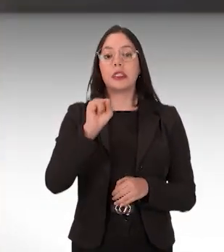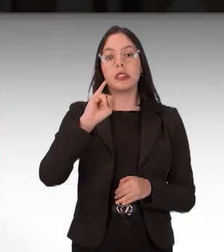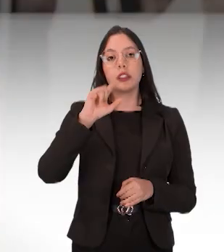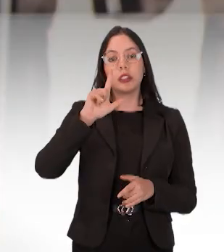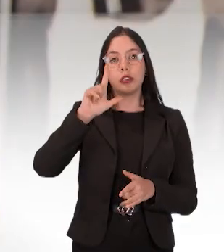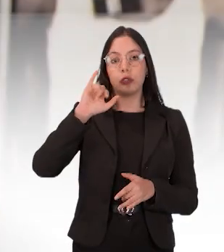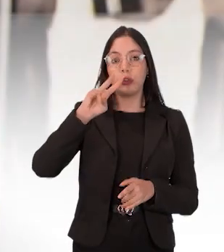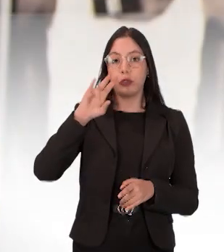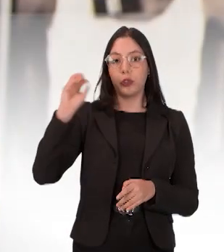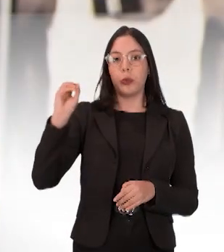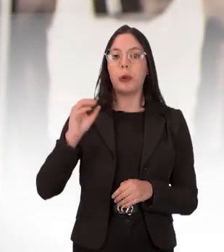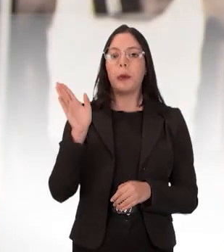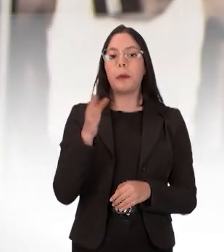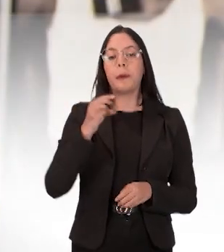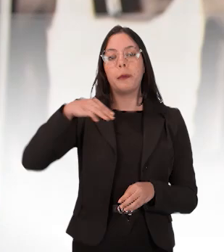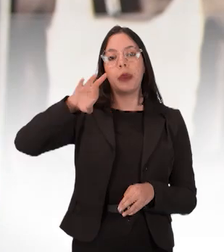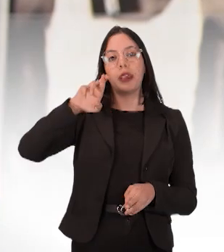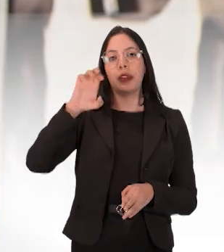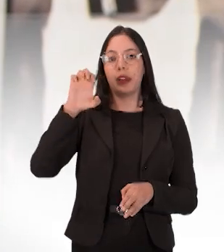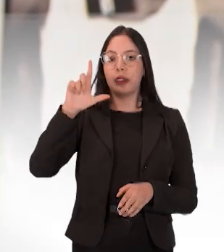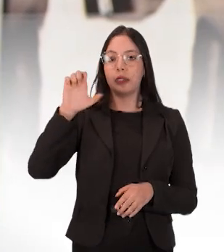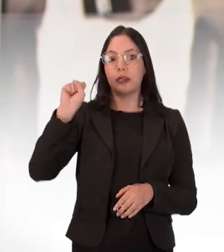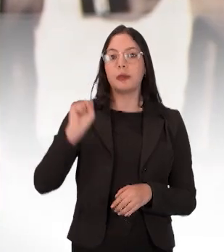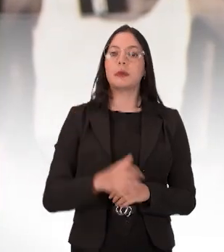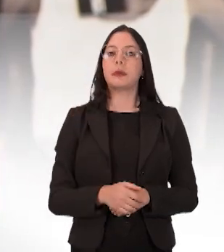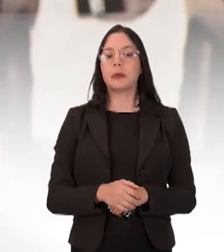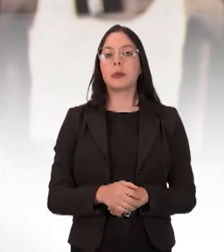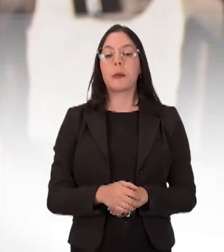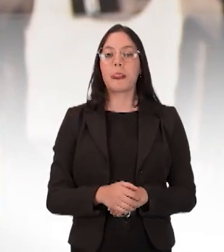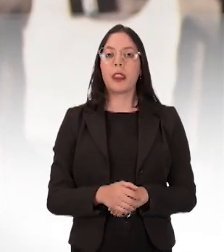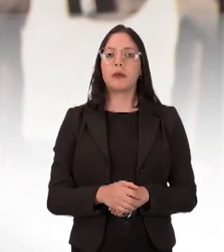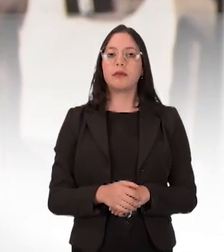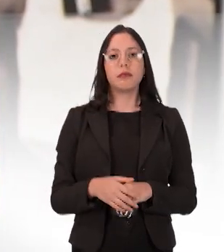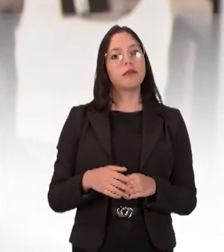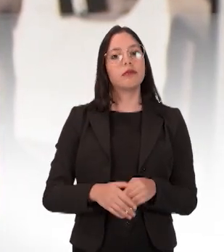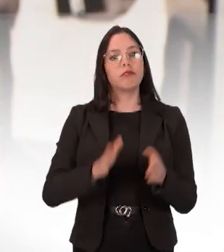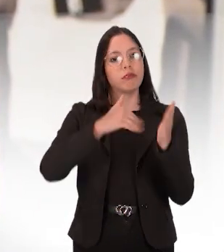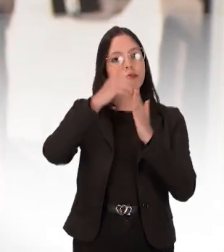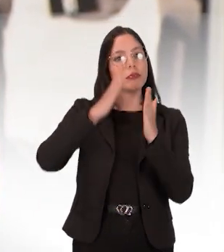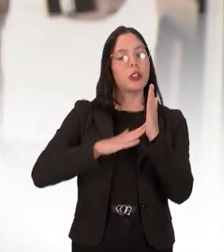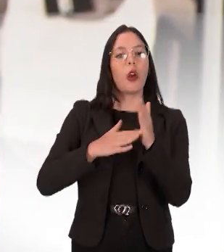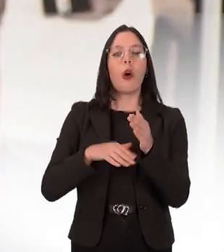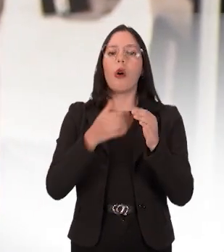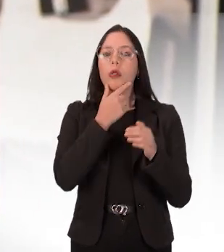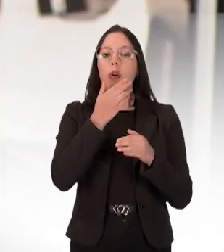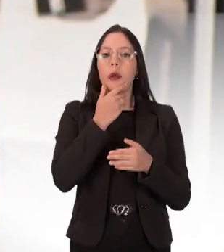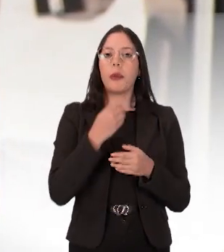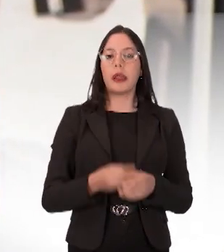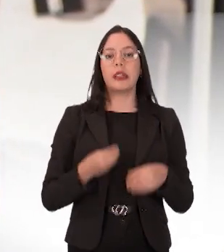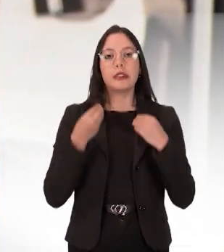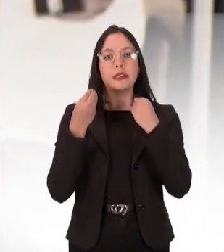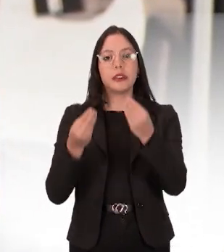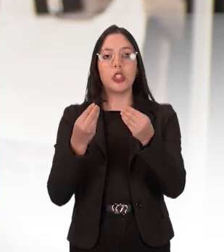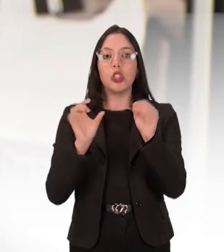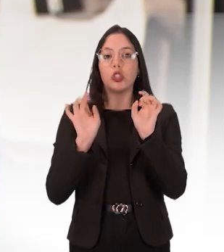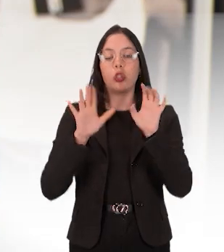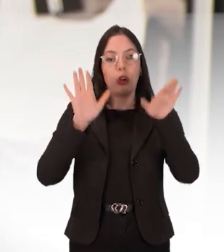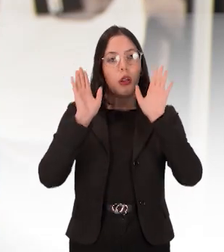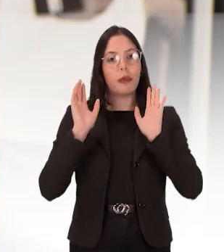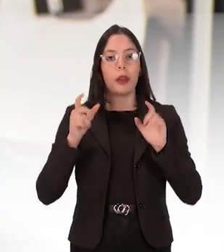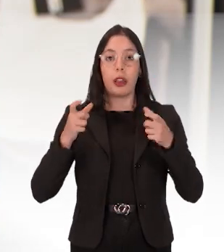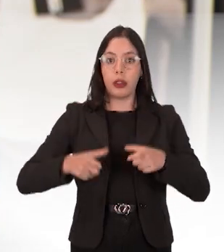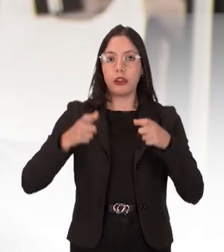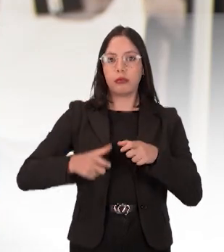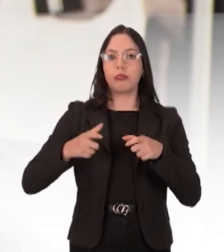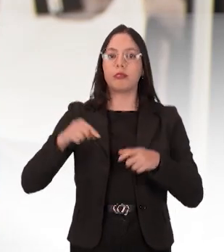Essa obra de arte que o Silvio Meirelles gentilmente nos emprestou, ela está exposta só aqui